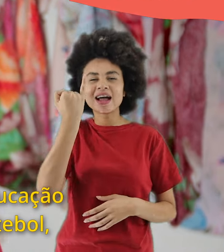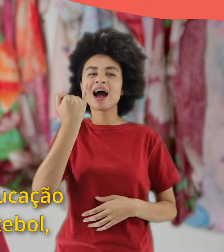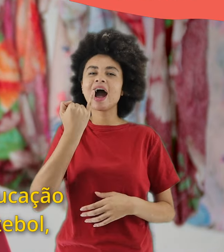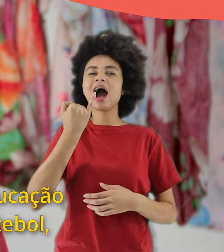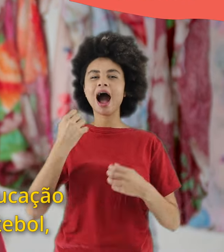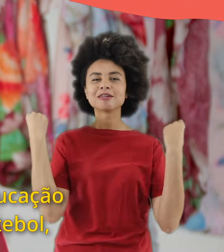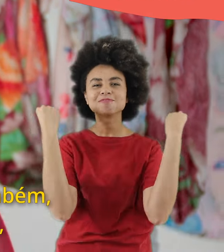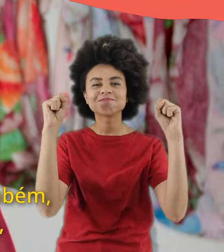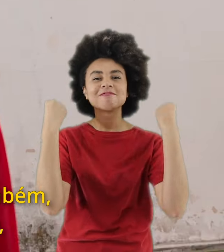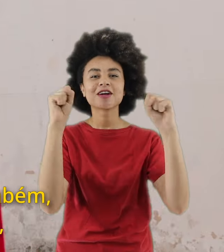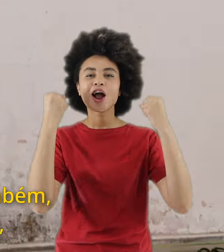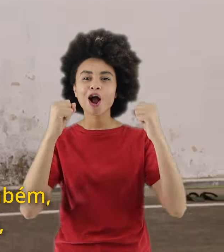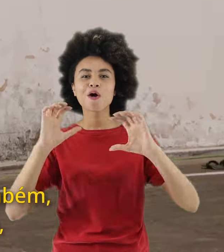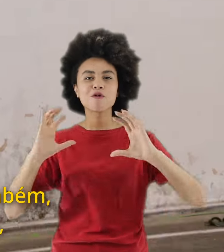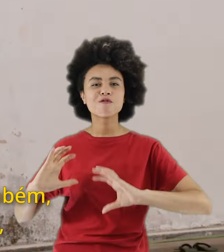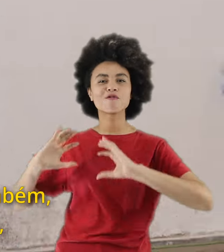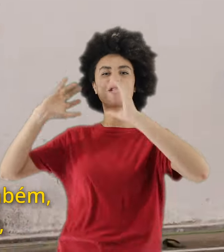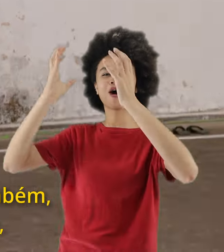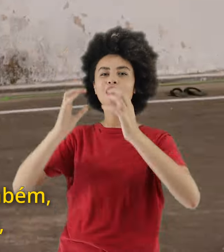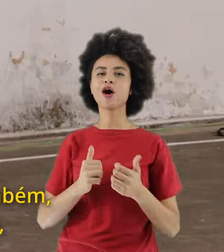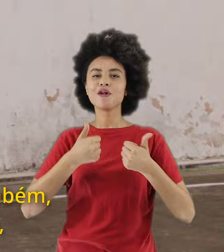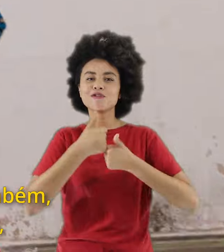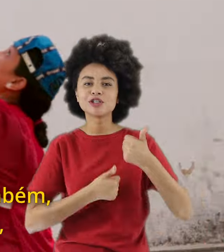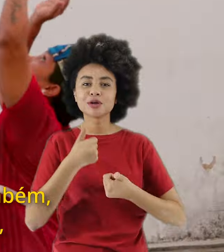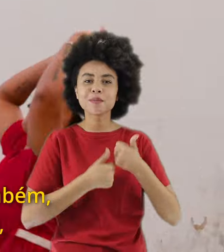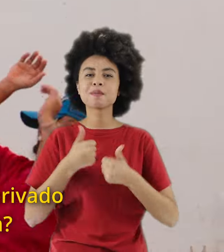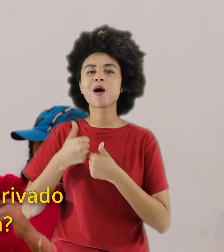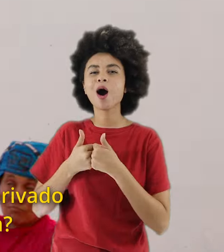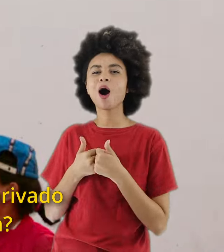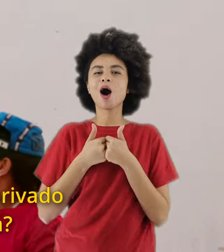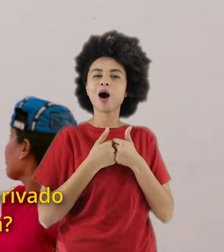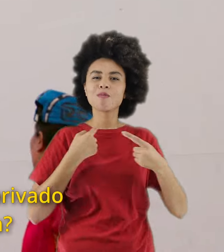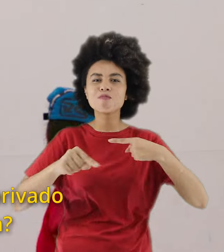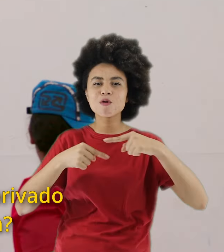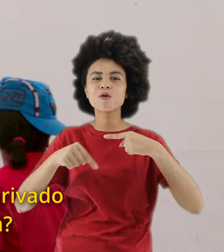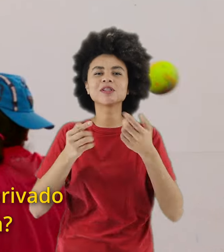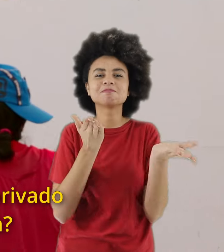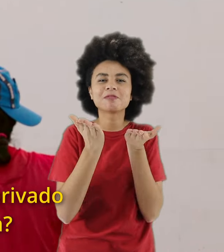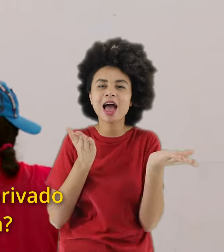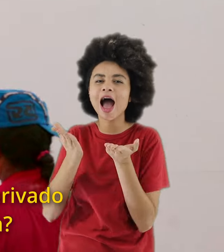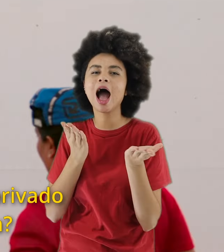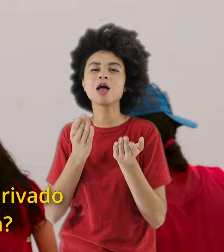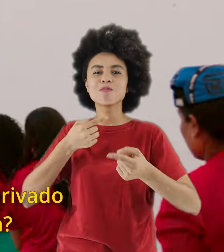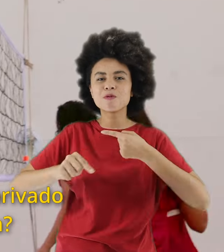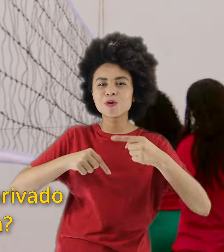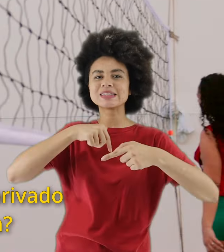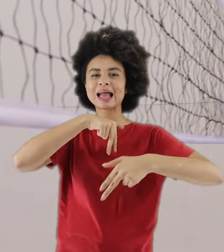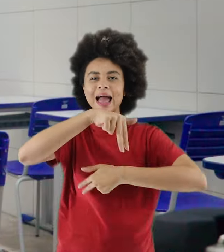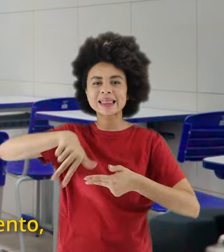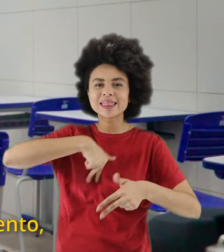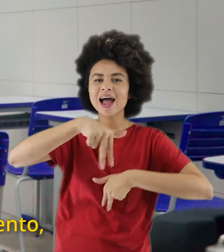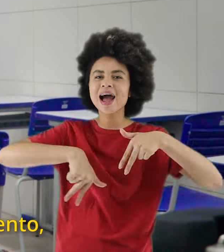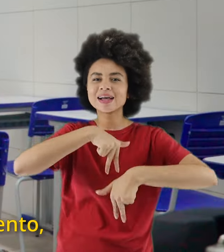vôlei, o futebol, como essa senhora também, o coral, a escola, a dança, tudo é bom para a gente que está privada da liberdade, minha